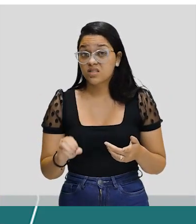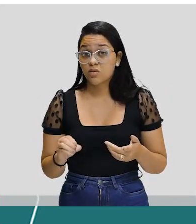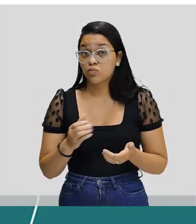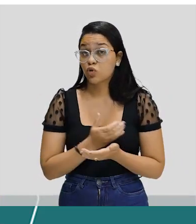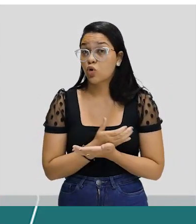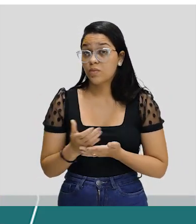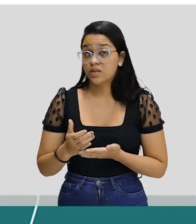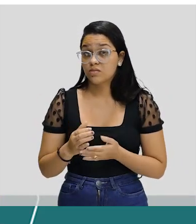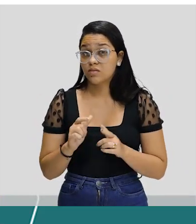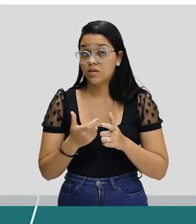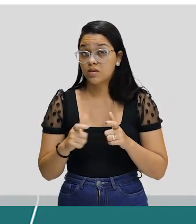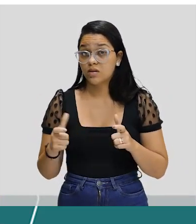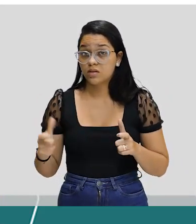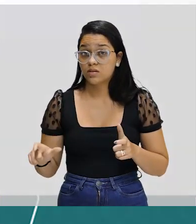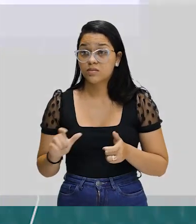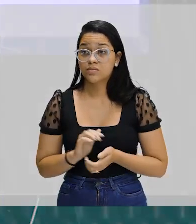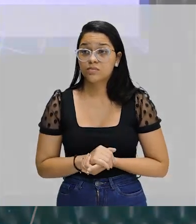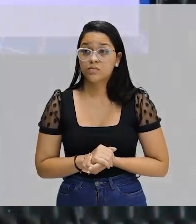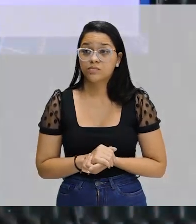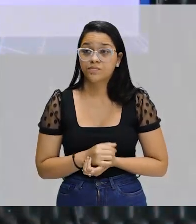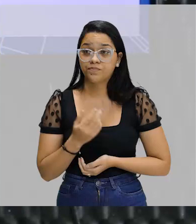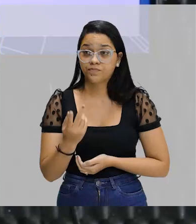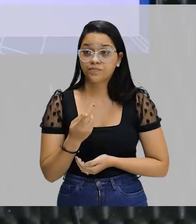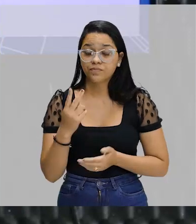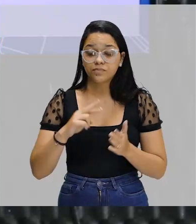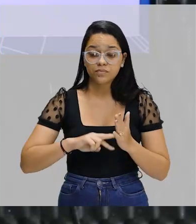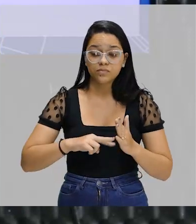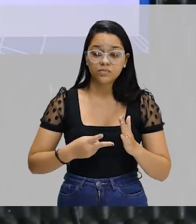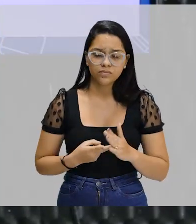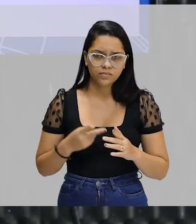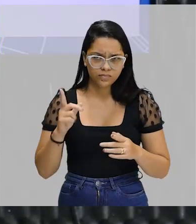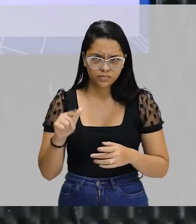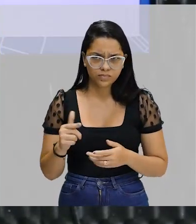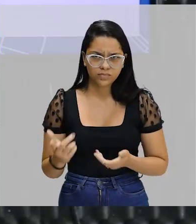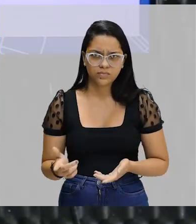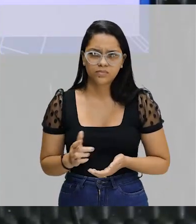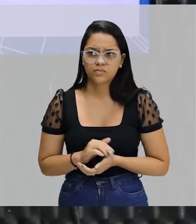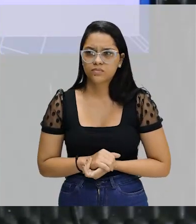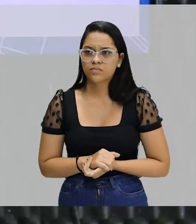início de uma oração? Reafirmar o significado da primeira parte?